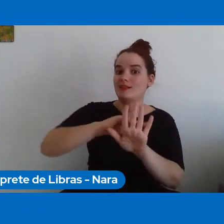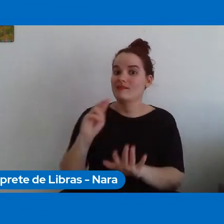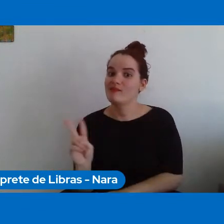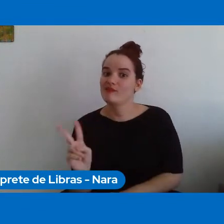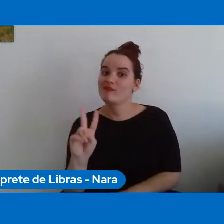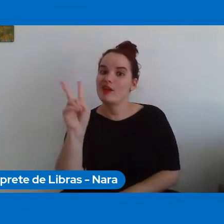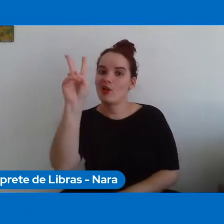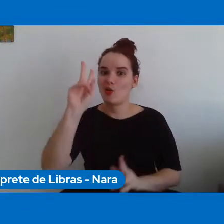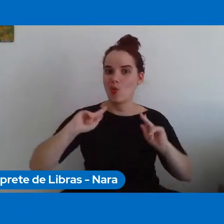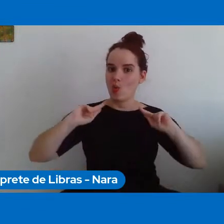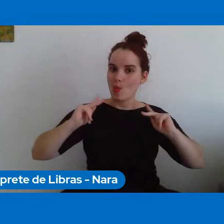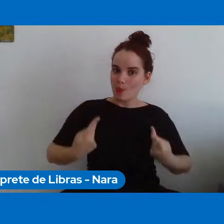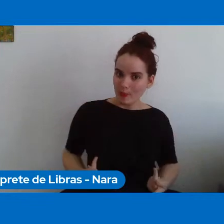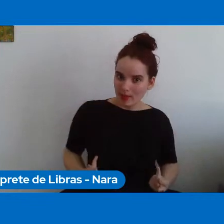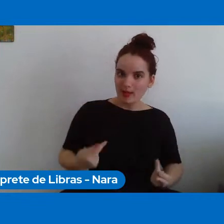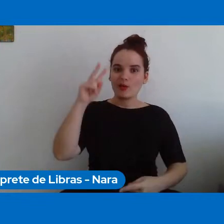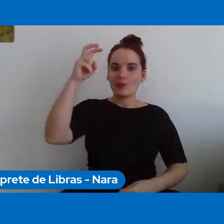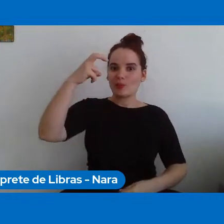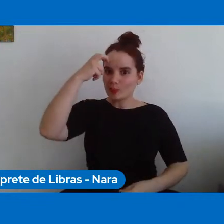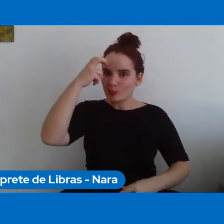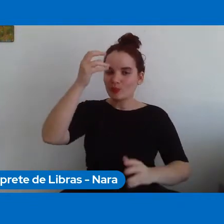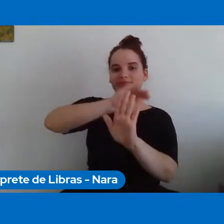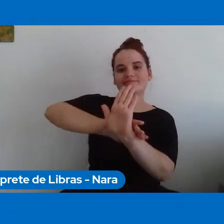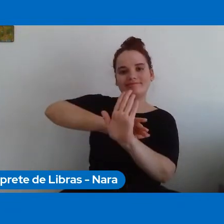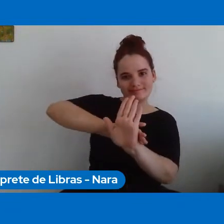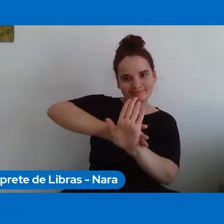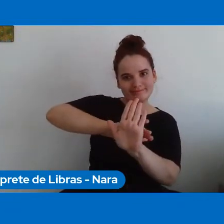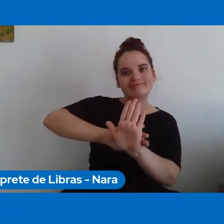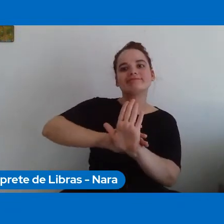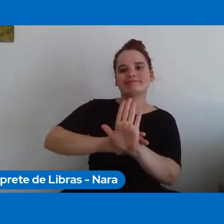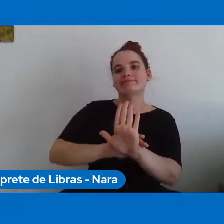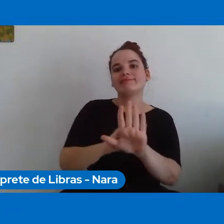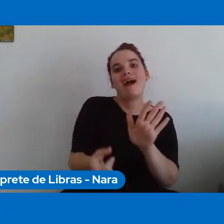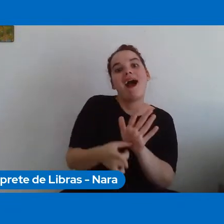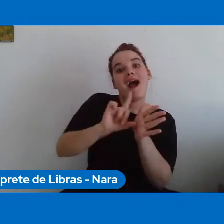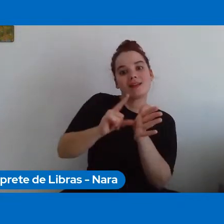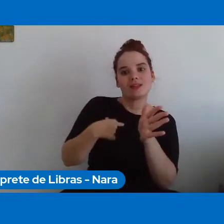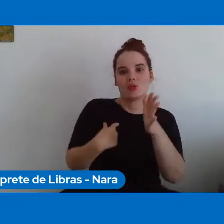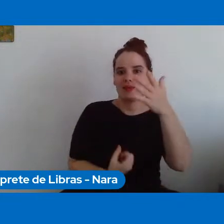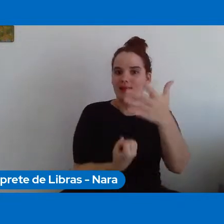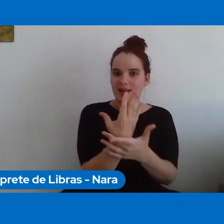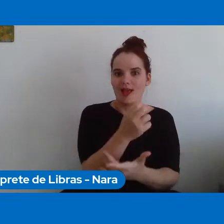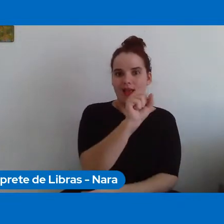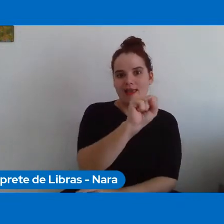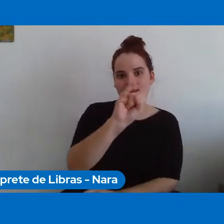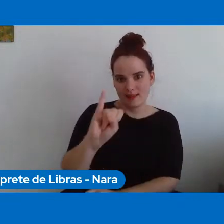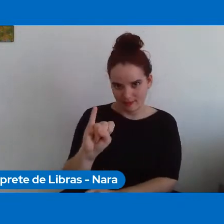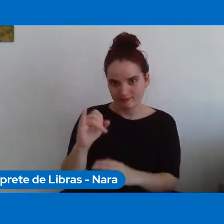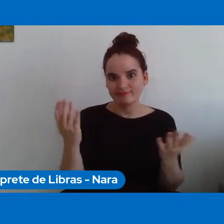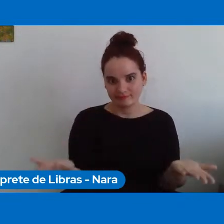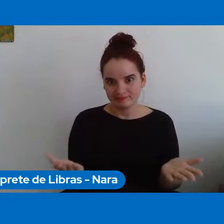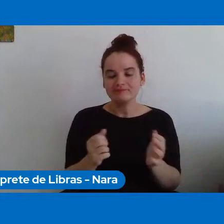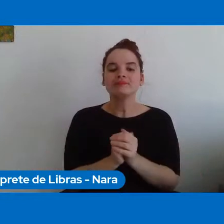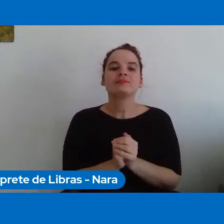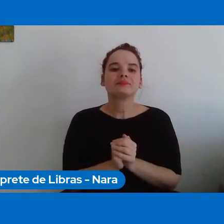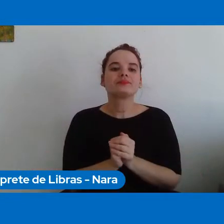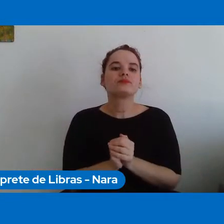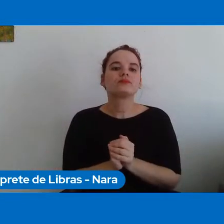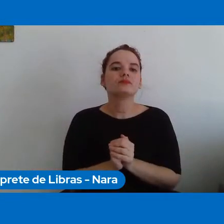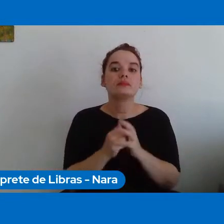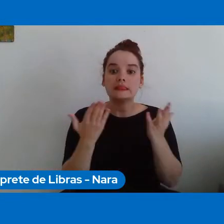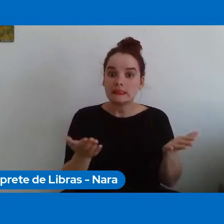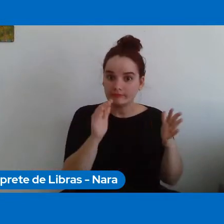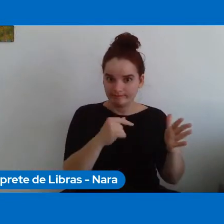culturais, no processo de construção de sistemas computacionais interativos. No lado da educação,